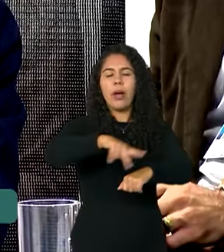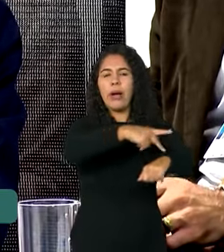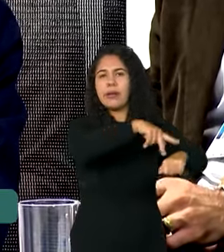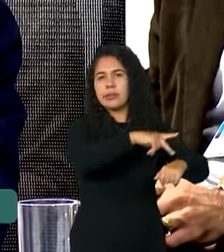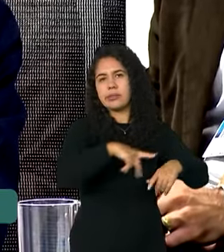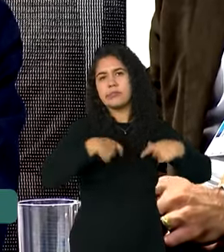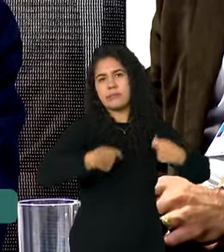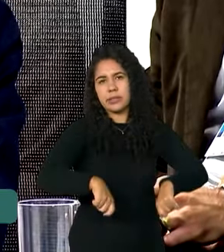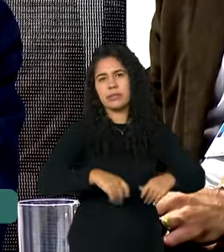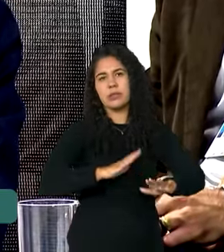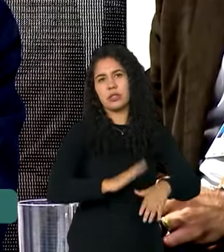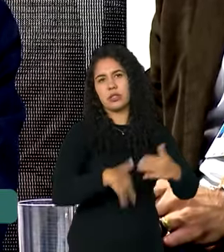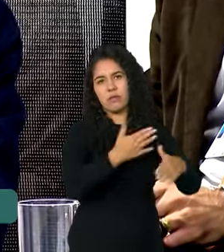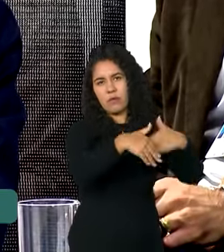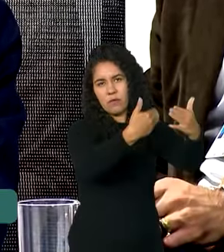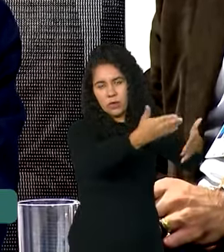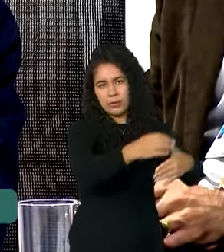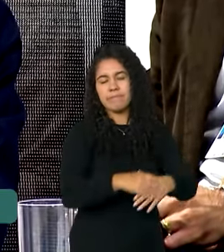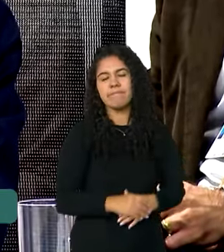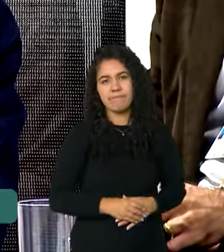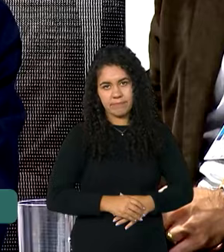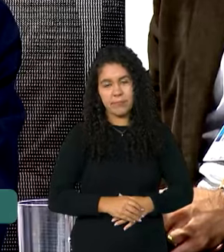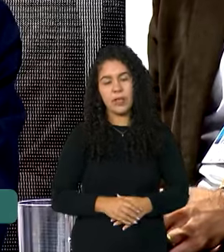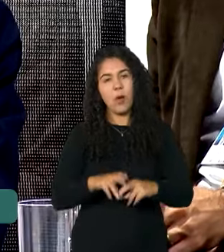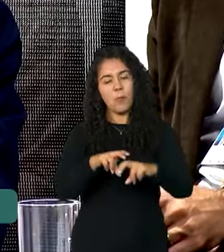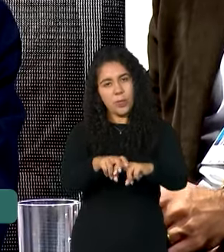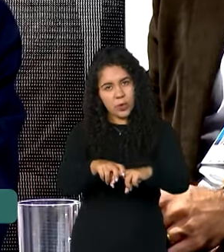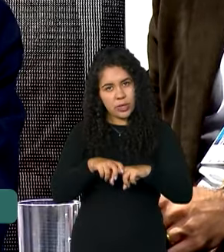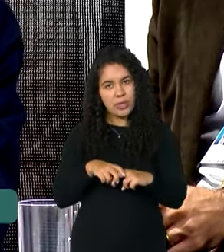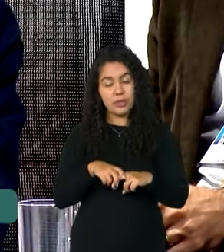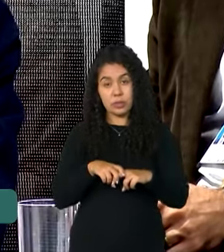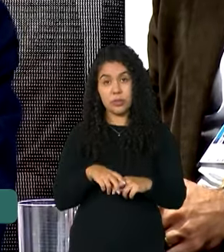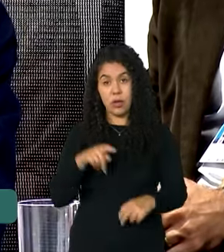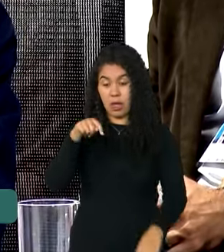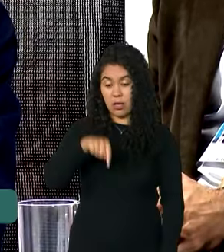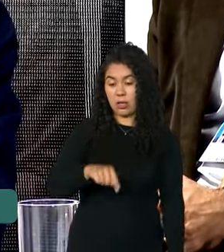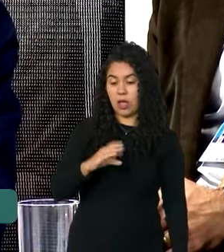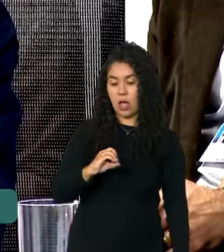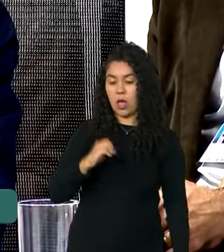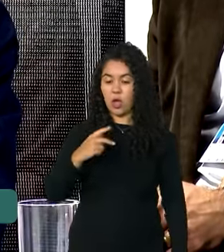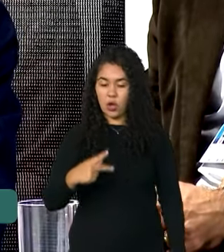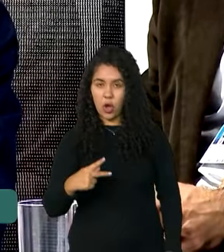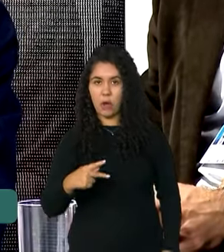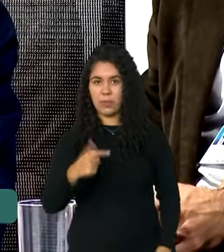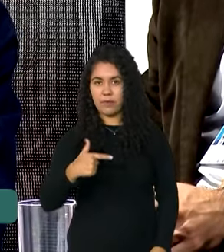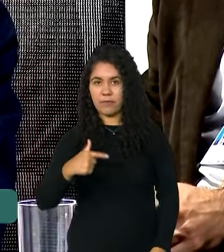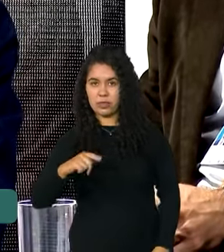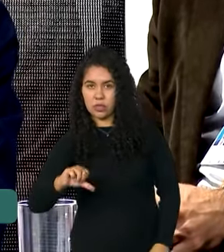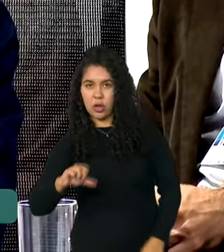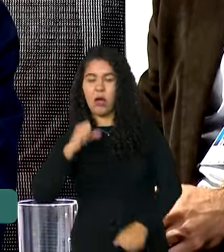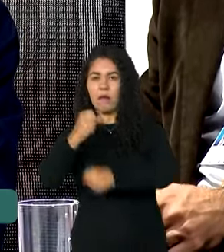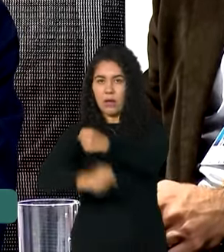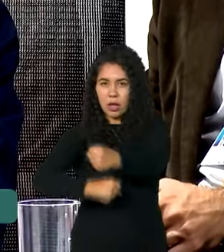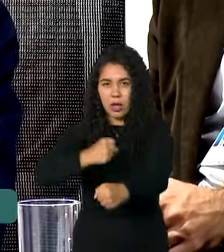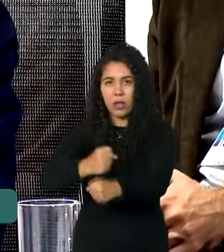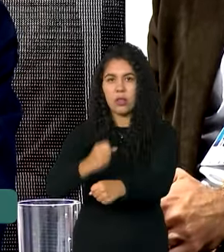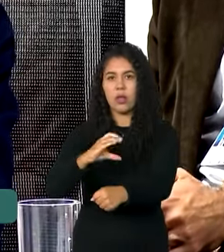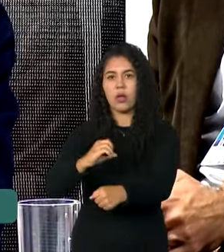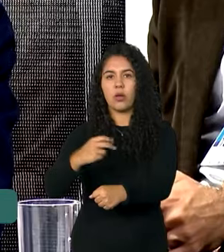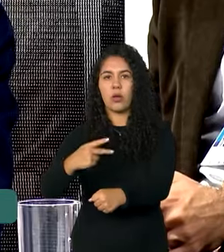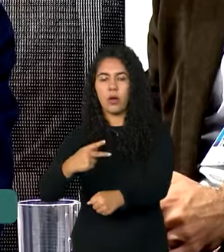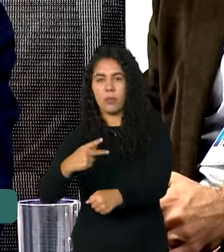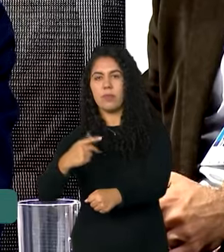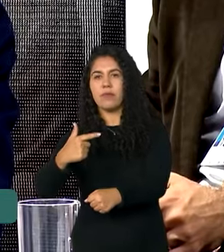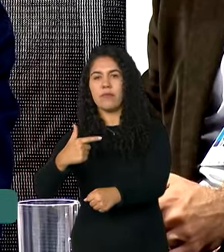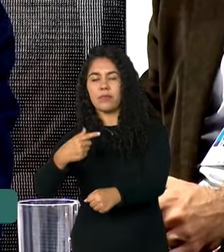precisam desenvolver. Nessa direção, essa COP e a COP30 precisam acelerar esses